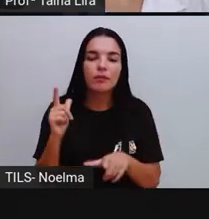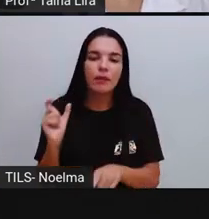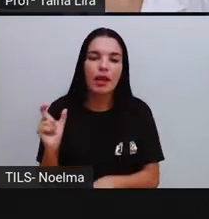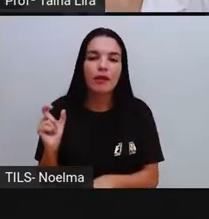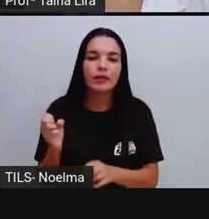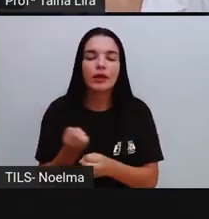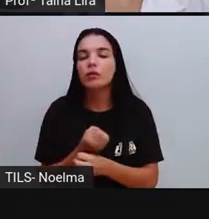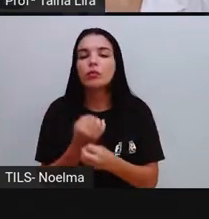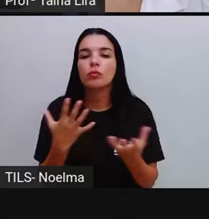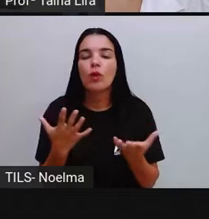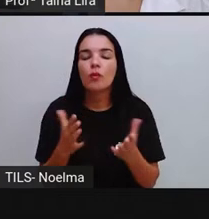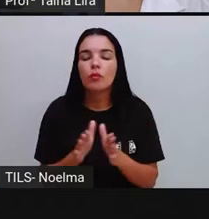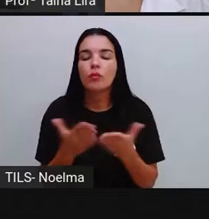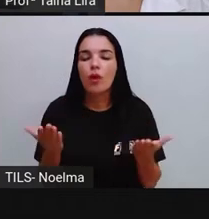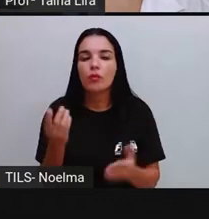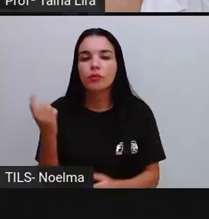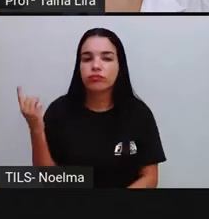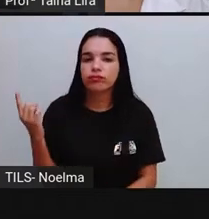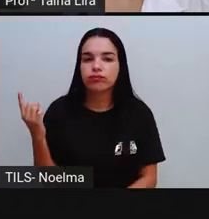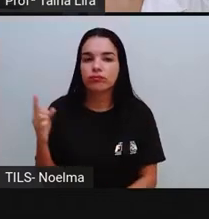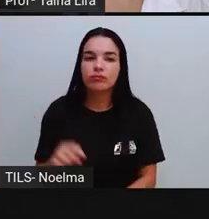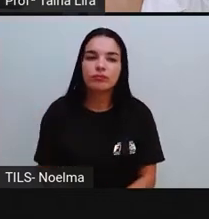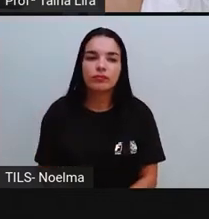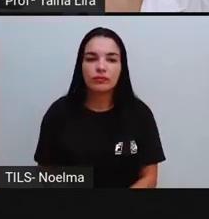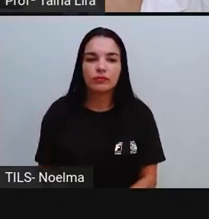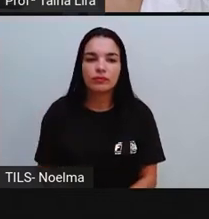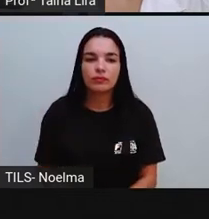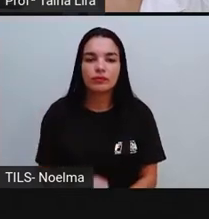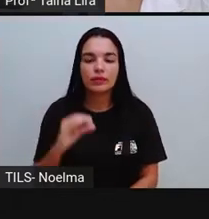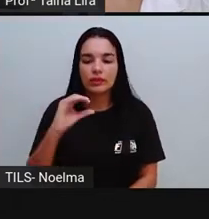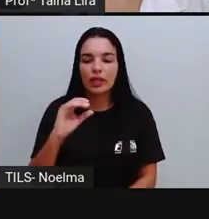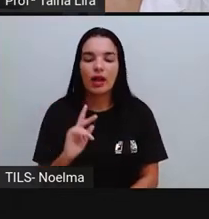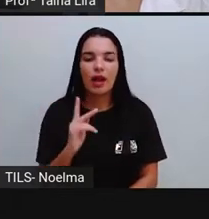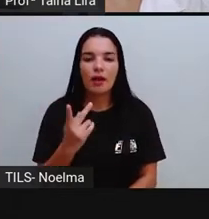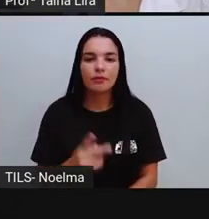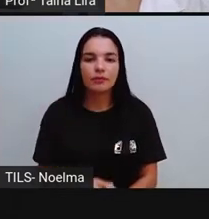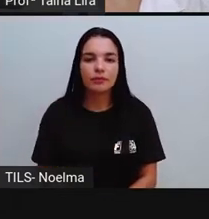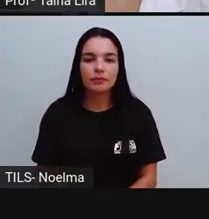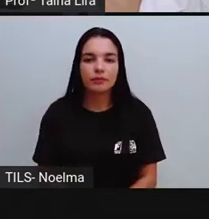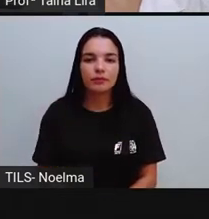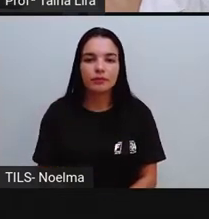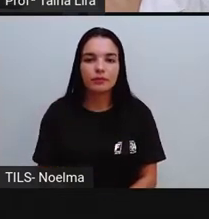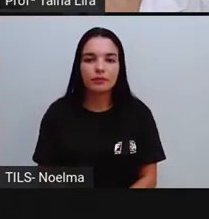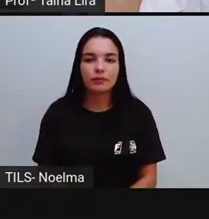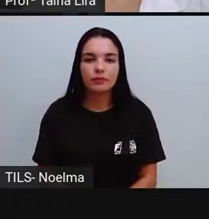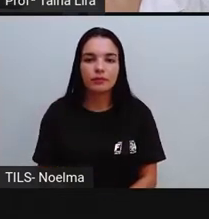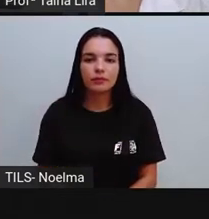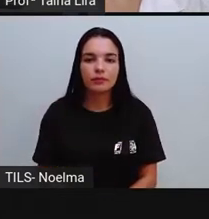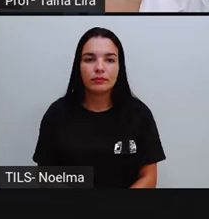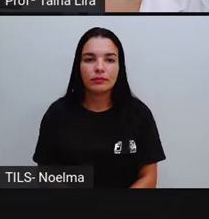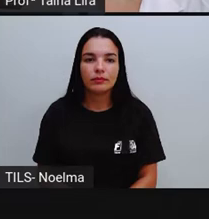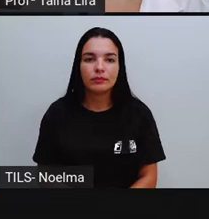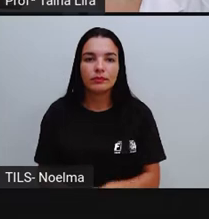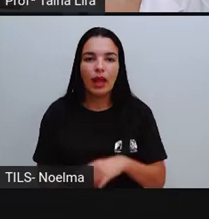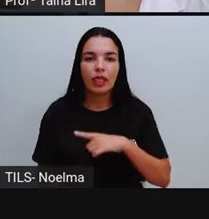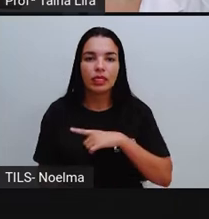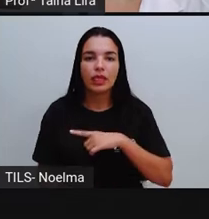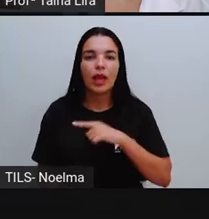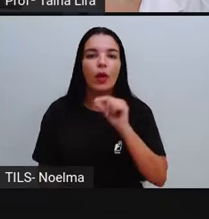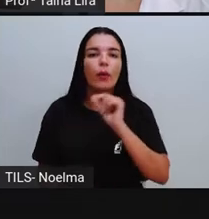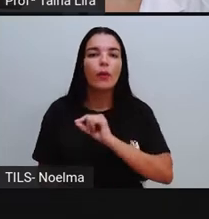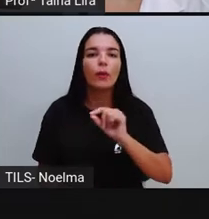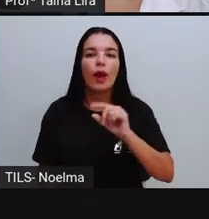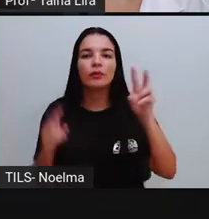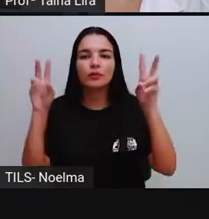essas palavrinhas aí, Escritas com CH, Presentes nesse texto, A gente tem ali, Né? Já no